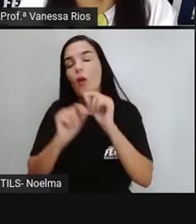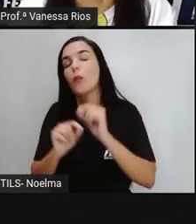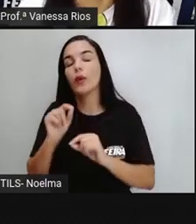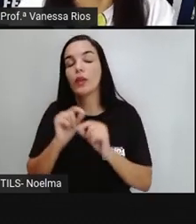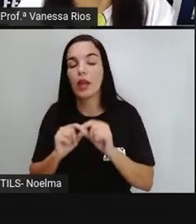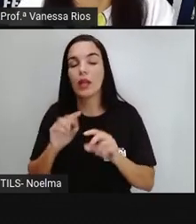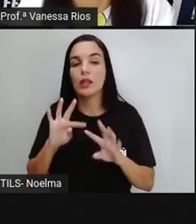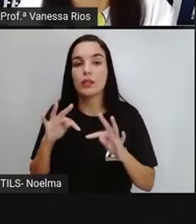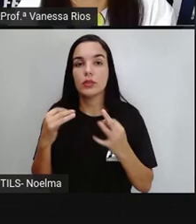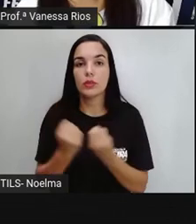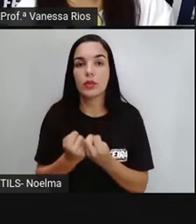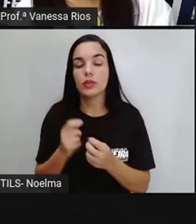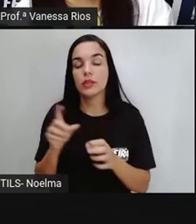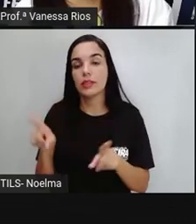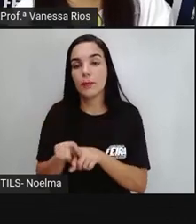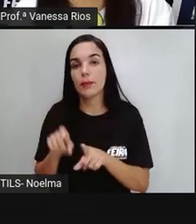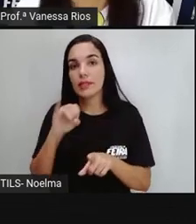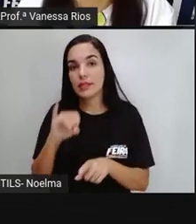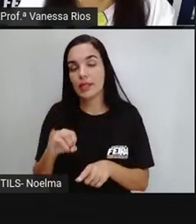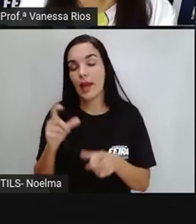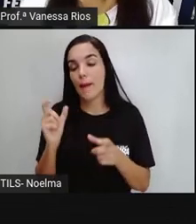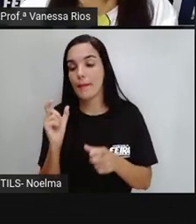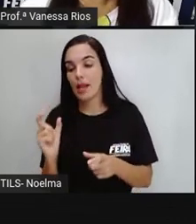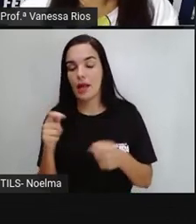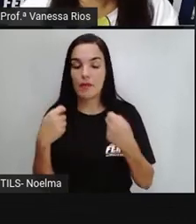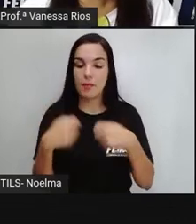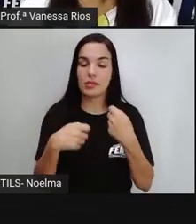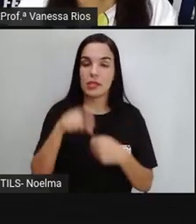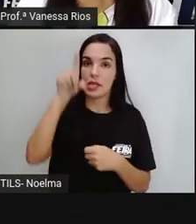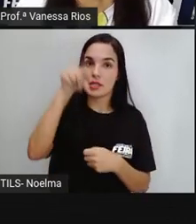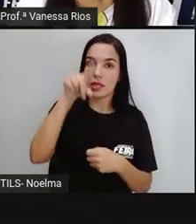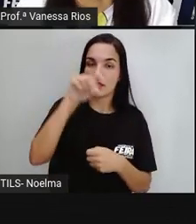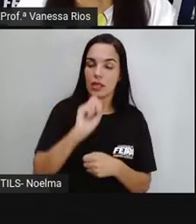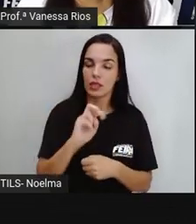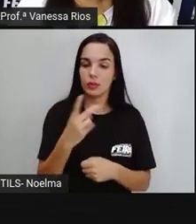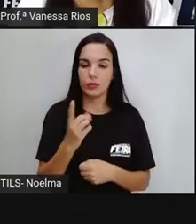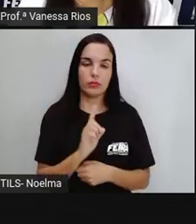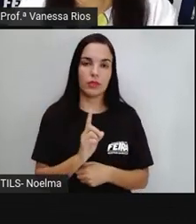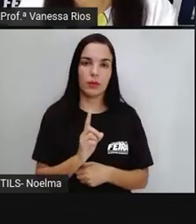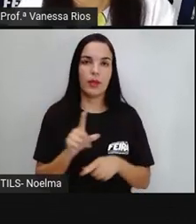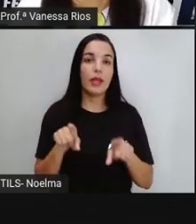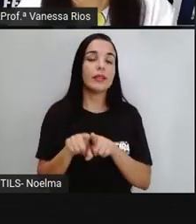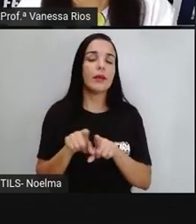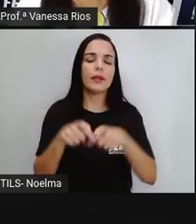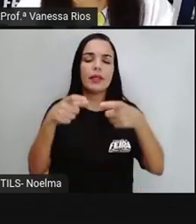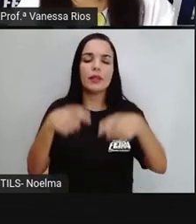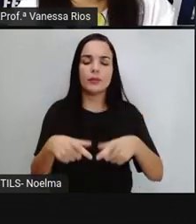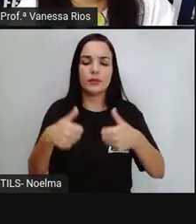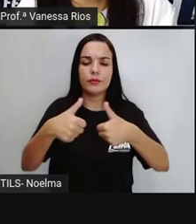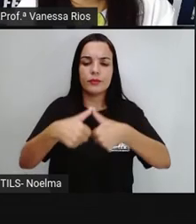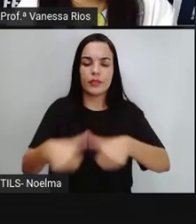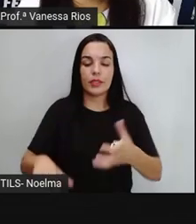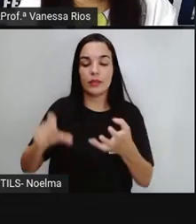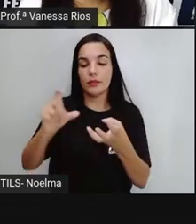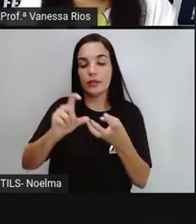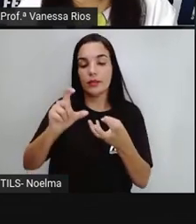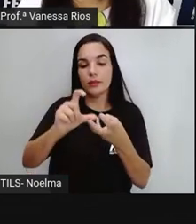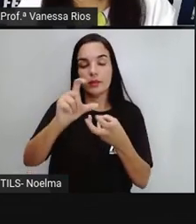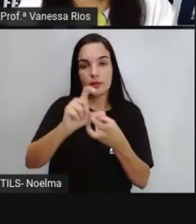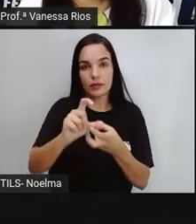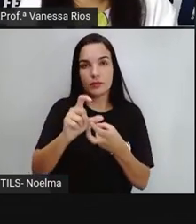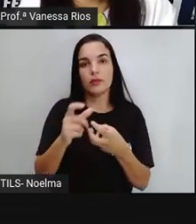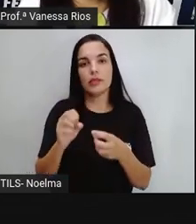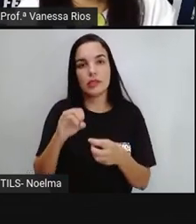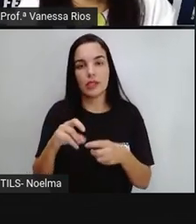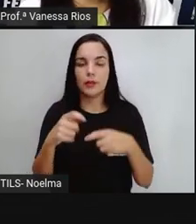também quando uma palavra precisa do acento ou não. E onde esse acento estará localizado